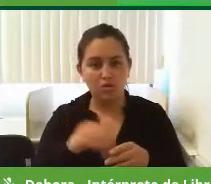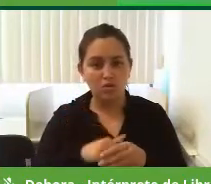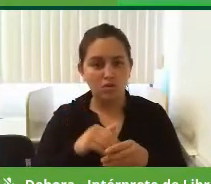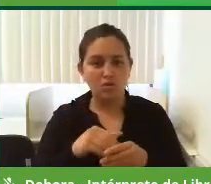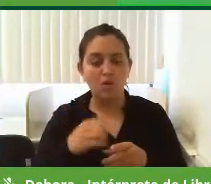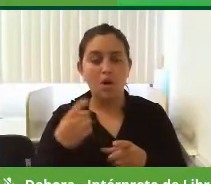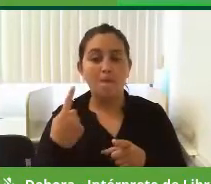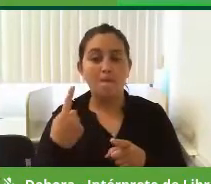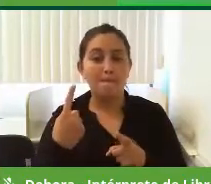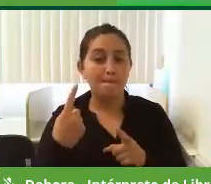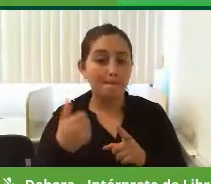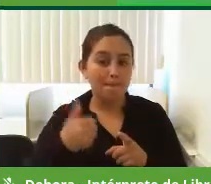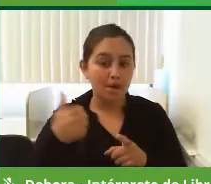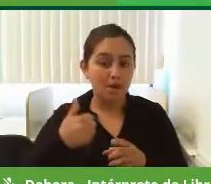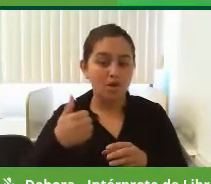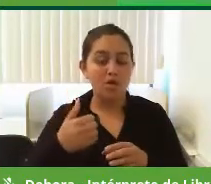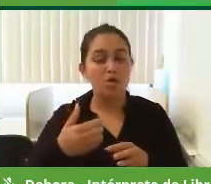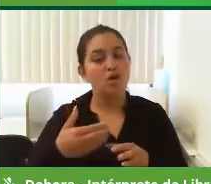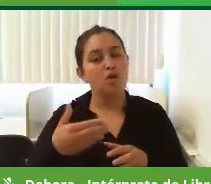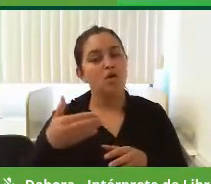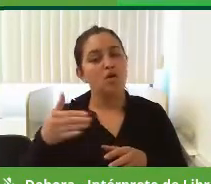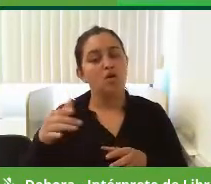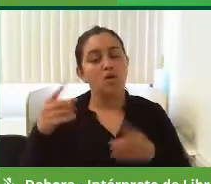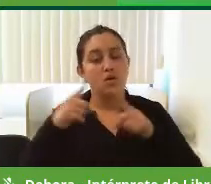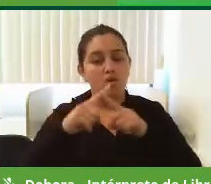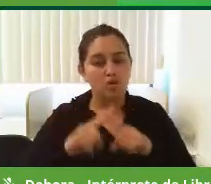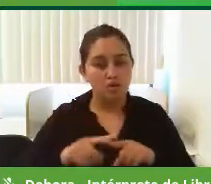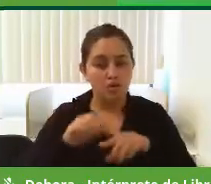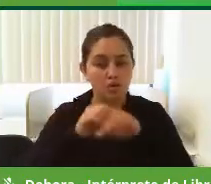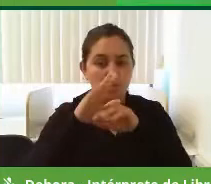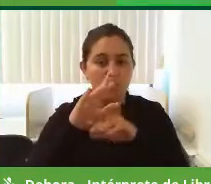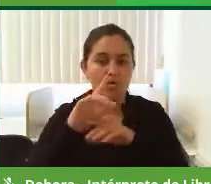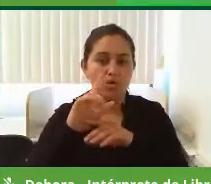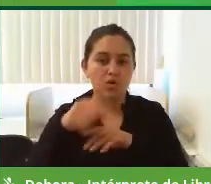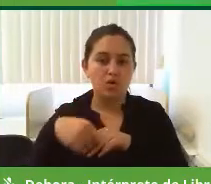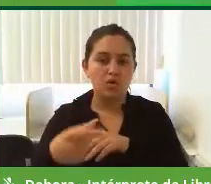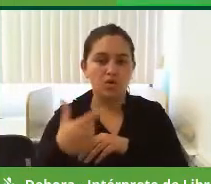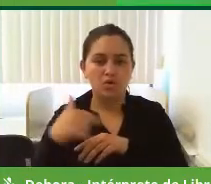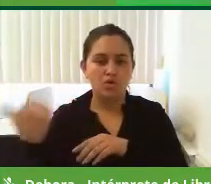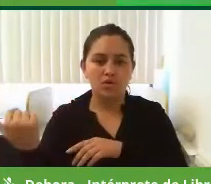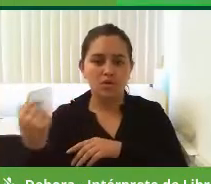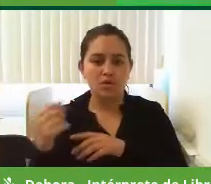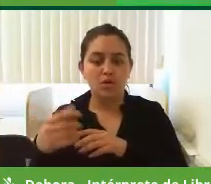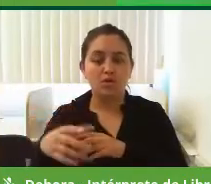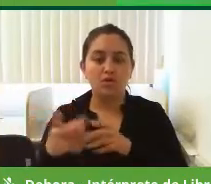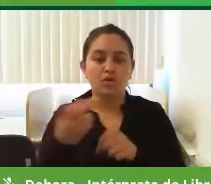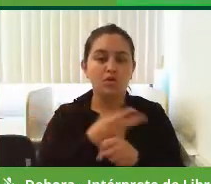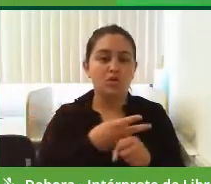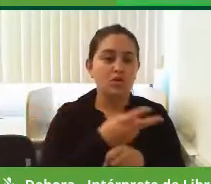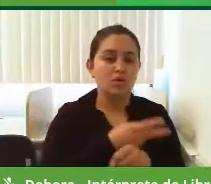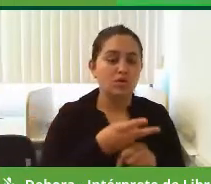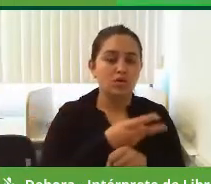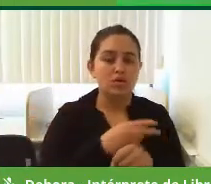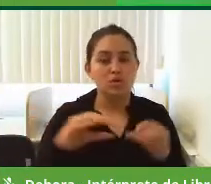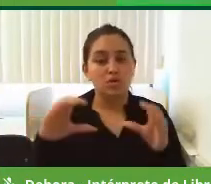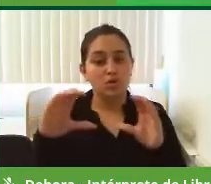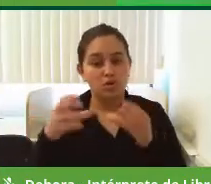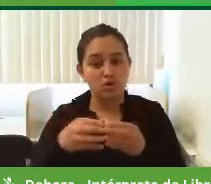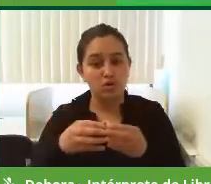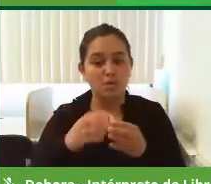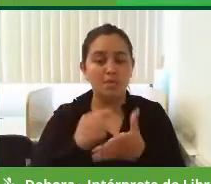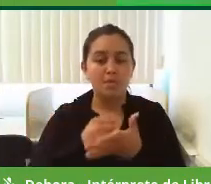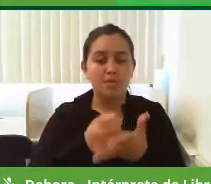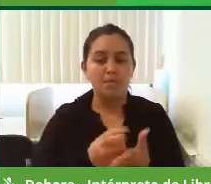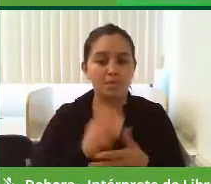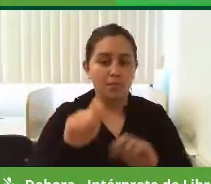primeiro. Depois que você ganhou a eleição, você daí não vai disputar mais, você vai buscar a sociedade para ajudar a administrar. E como